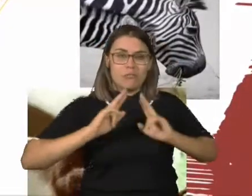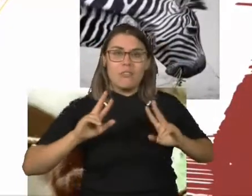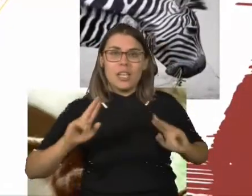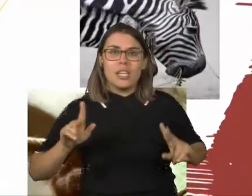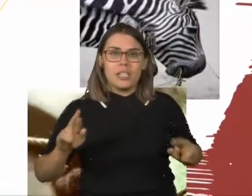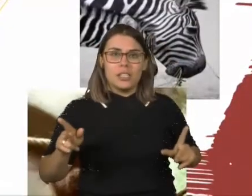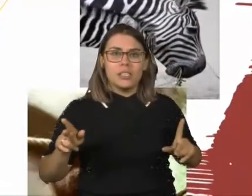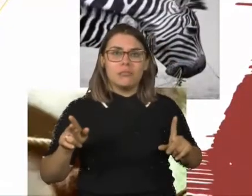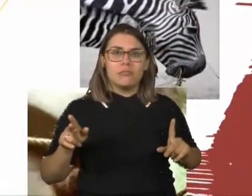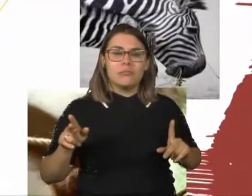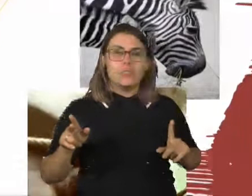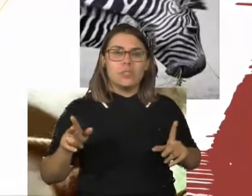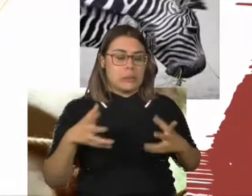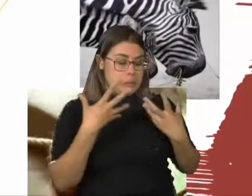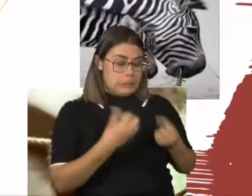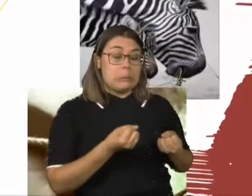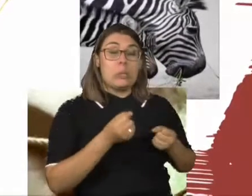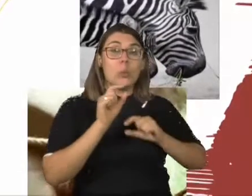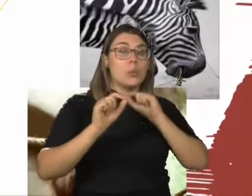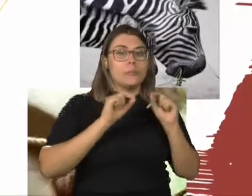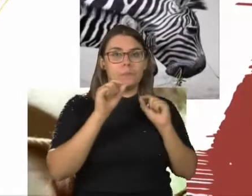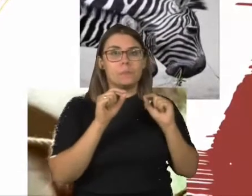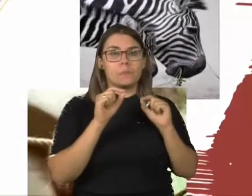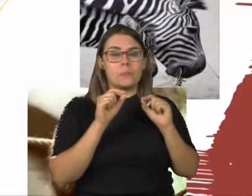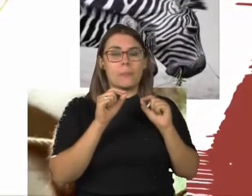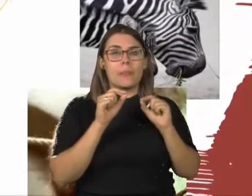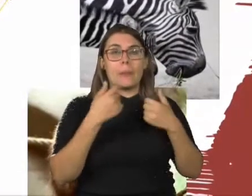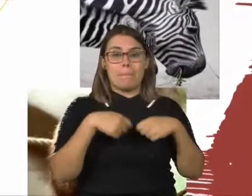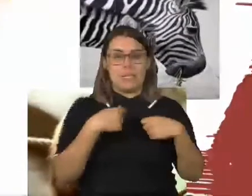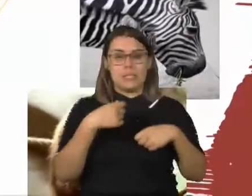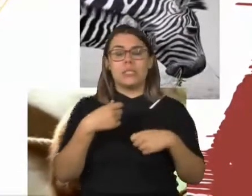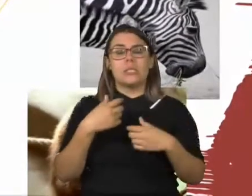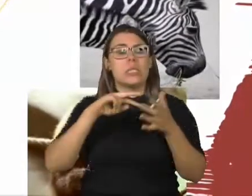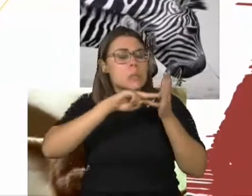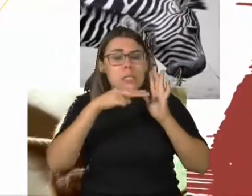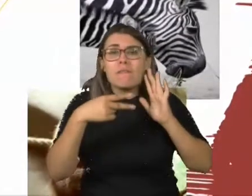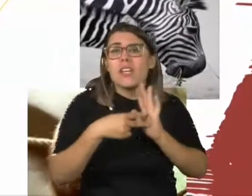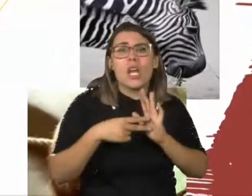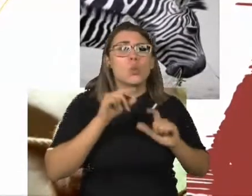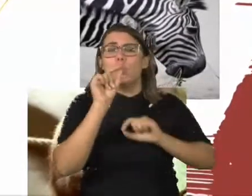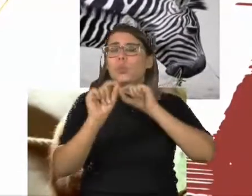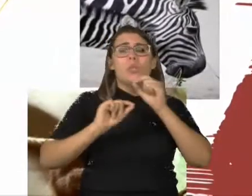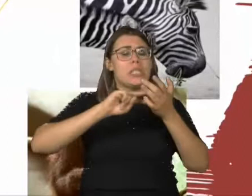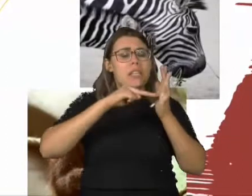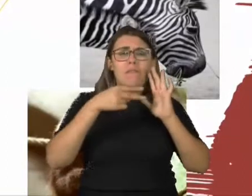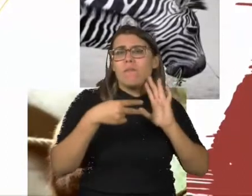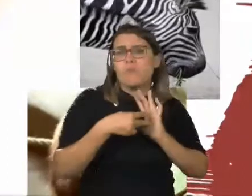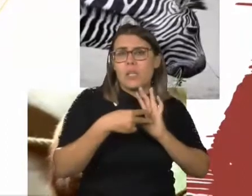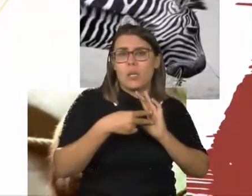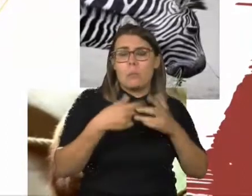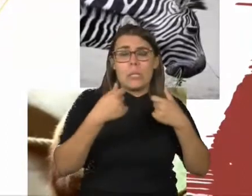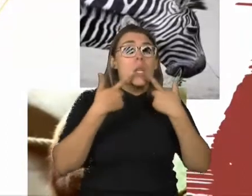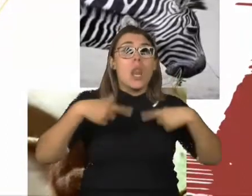animais nessa dimensão psíquica e subjetiva é exatamente a partir dos significantes. O que é isso? A gente entra, através da